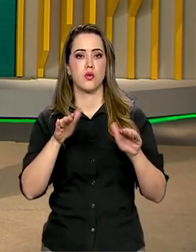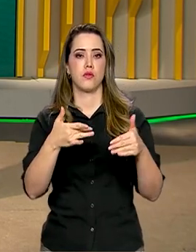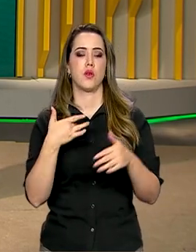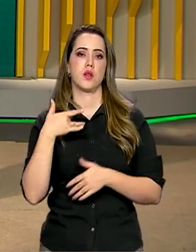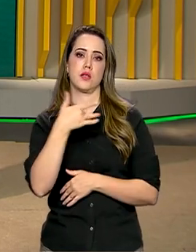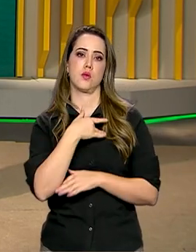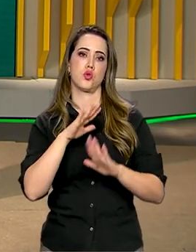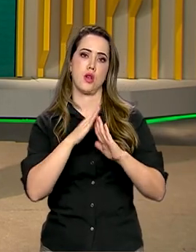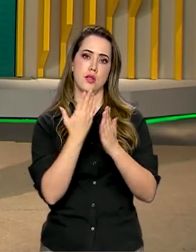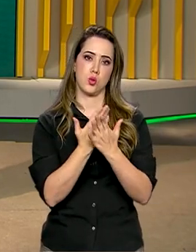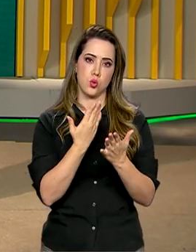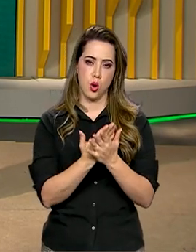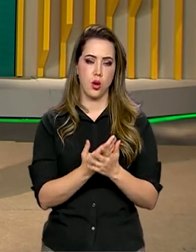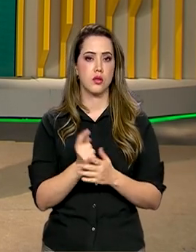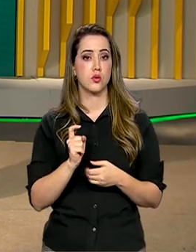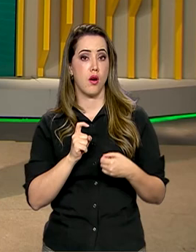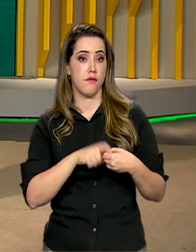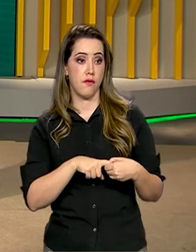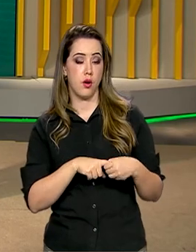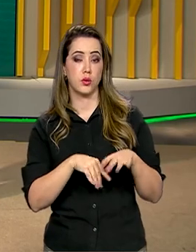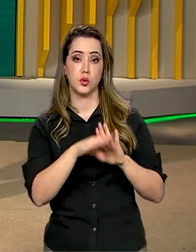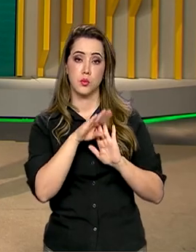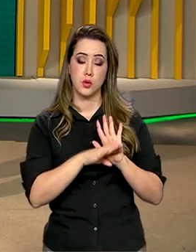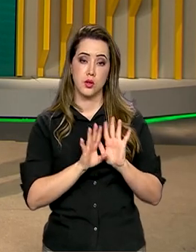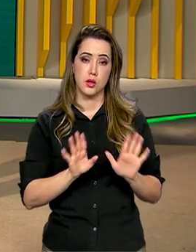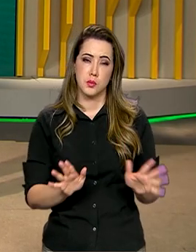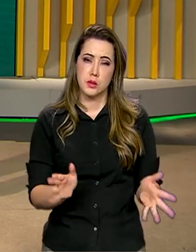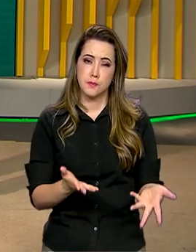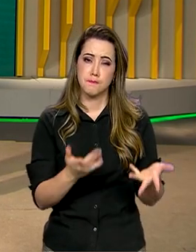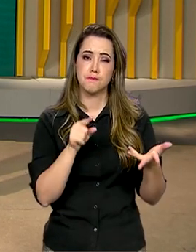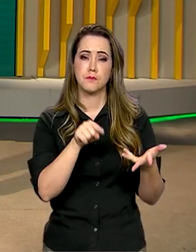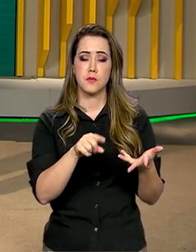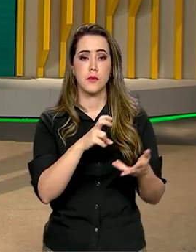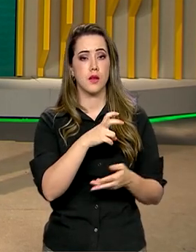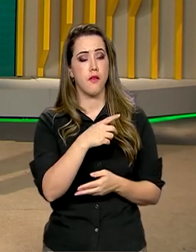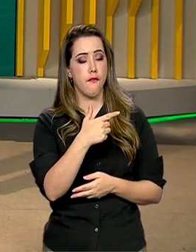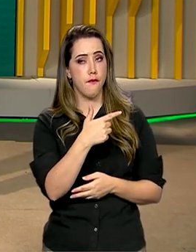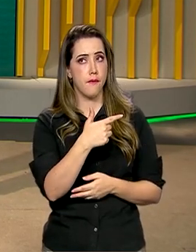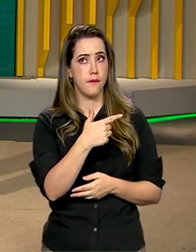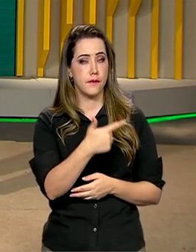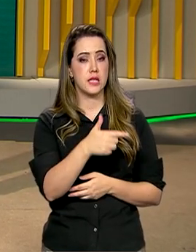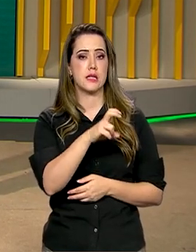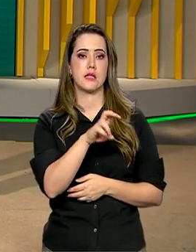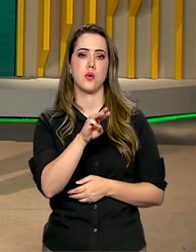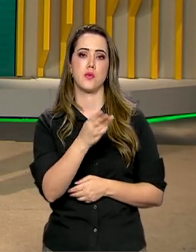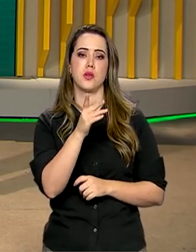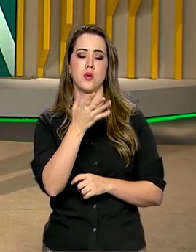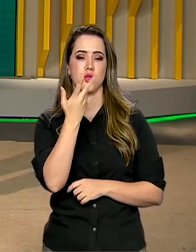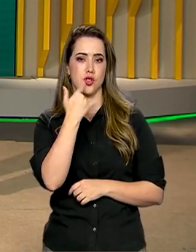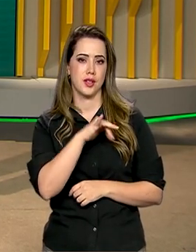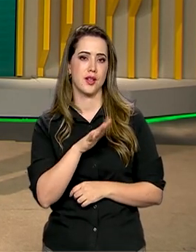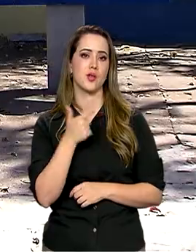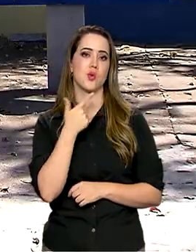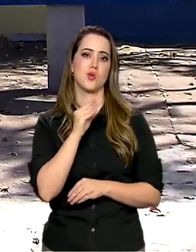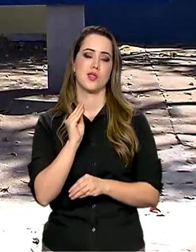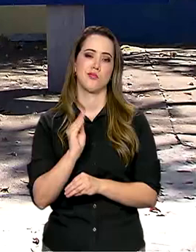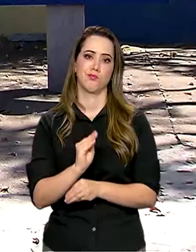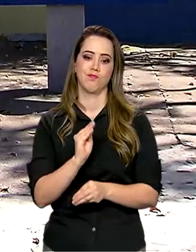Com a retomada do programa, a estimativa é de que 25 milhões de crianças sejam atendidas no país.